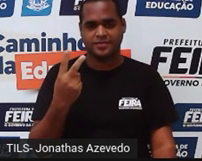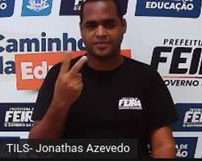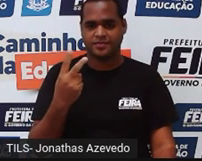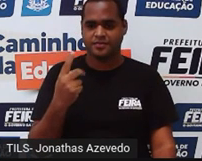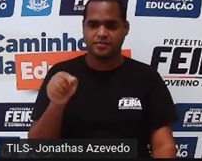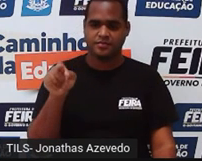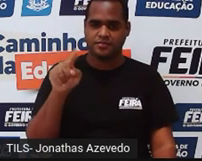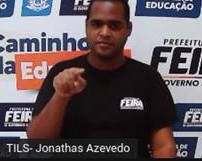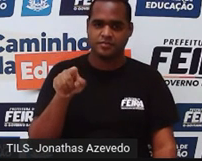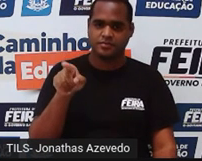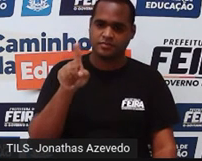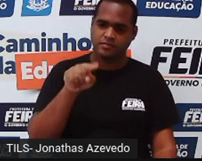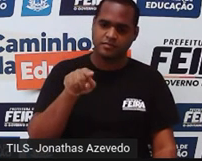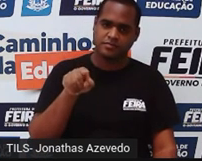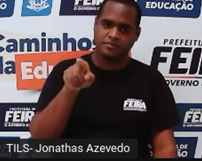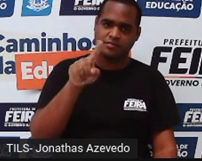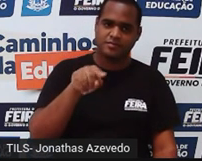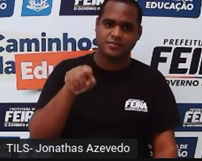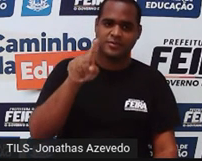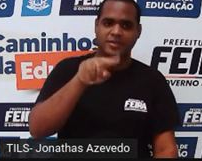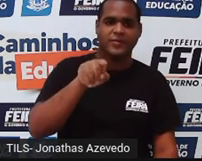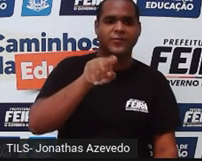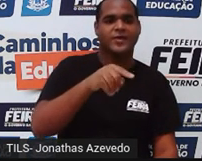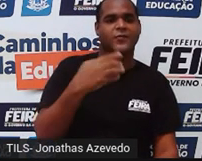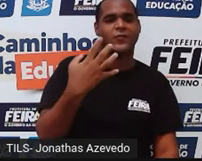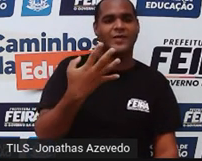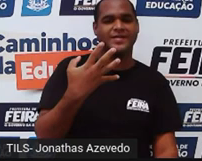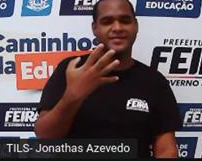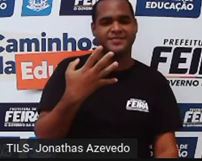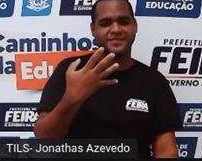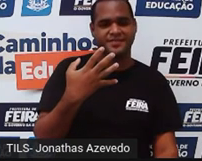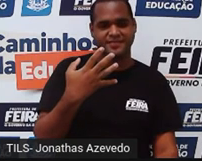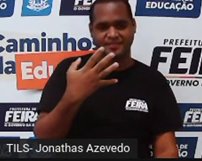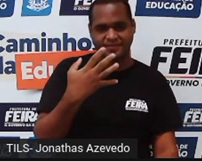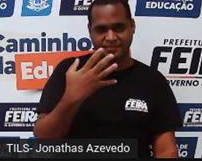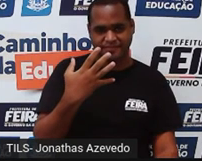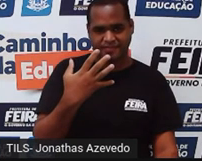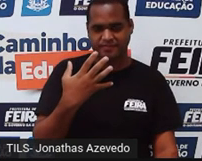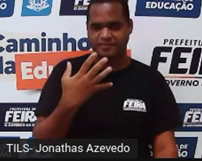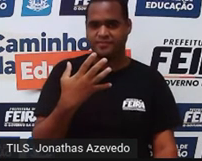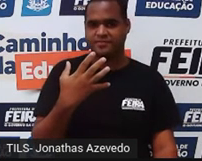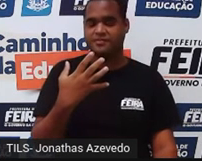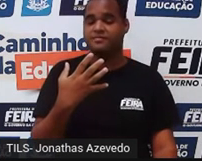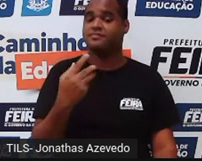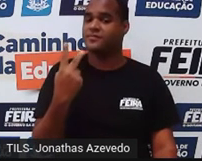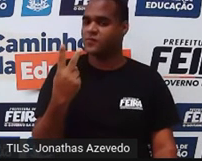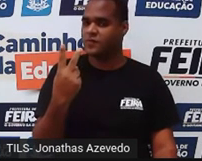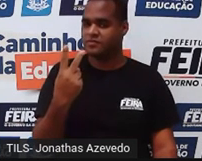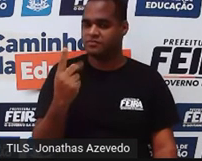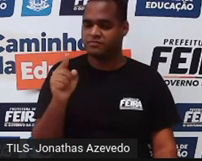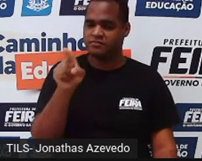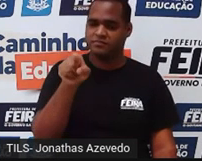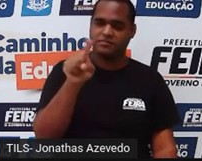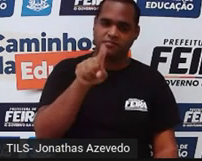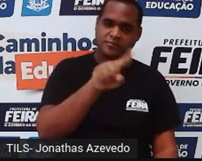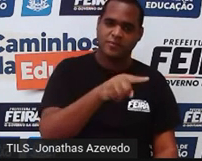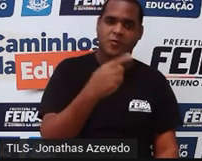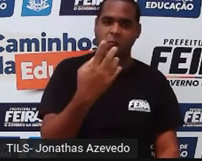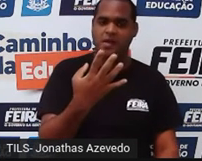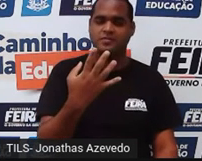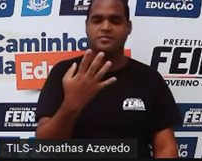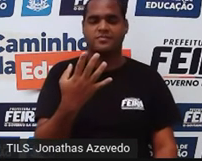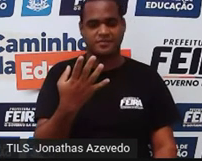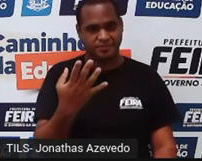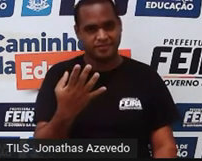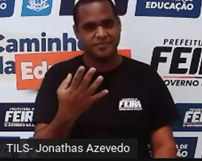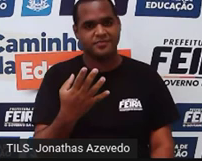pular 4 unidades para a esquerda. 4, né? Negativo. E aí, quando eu vou pulando 4, né? Na